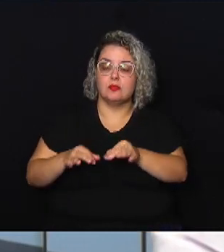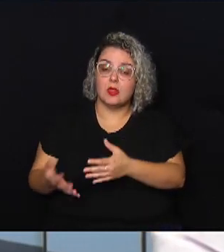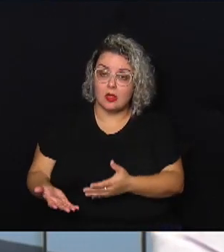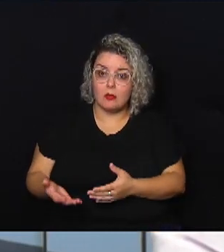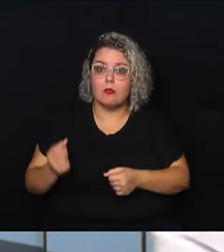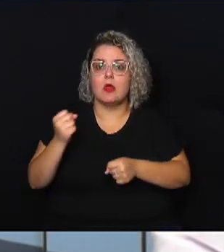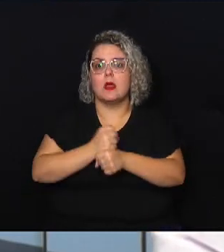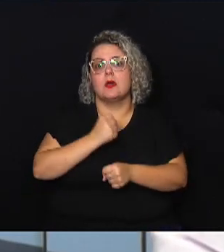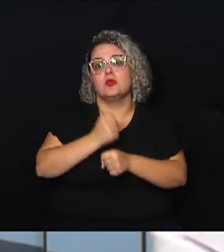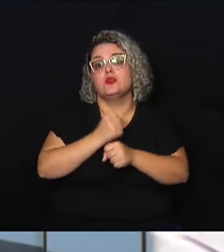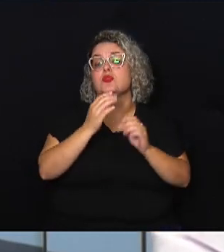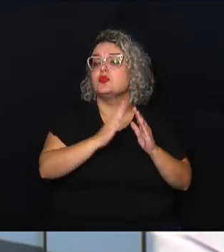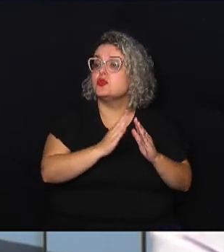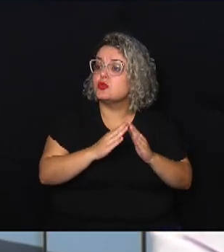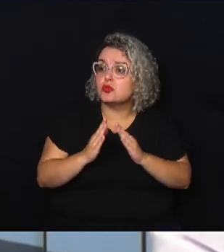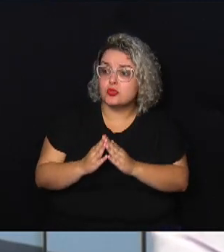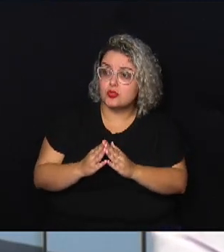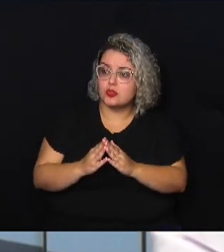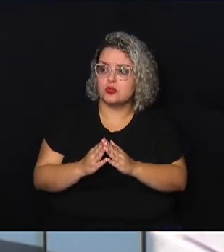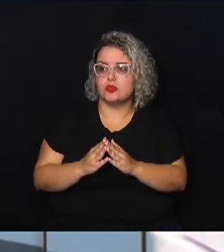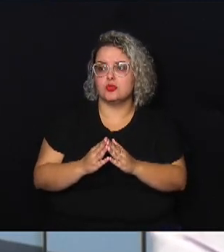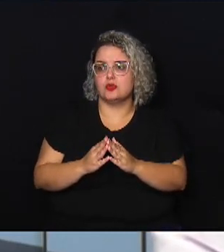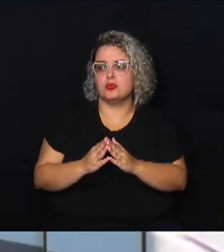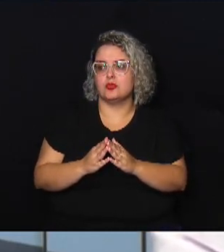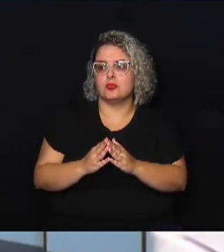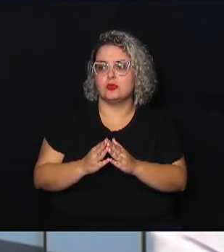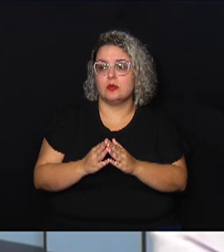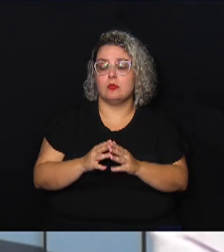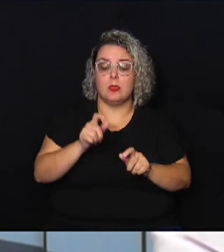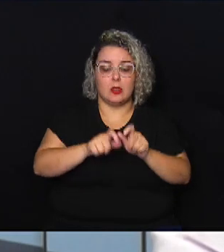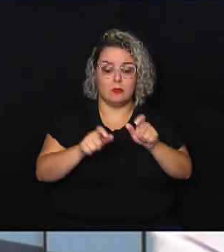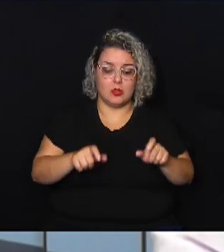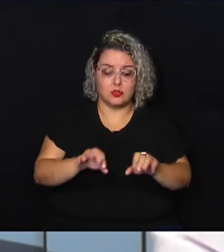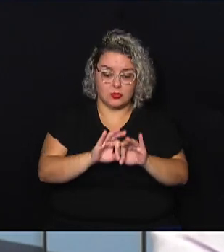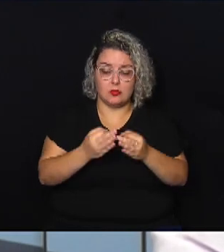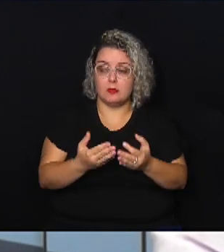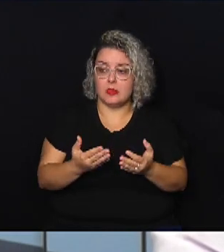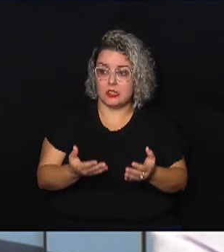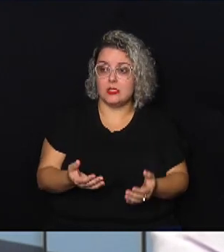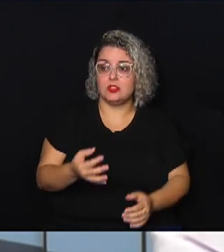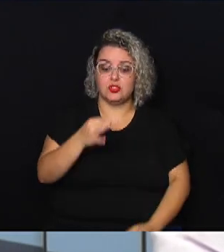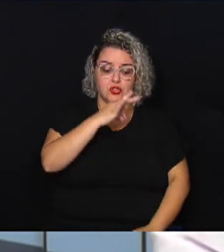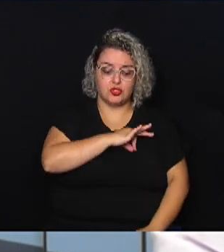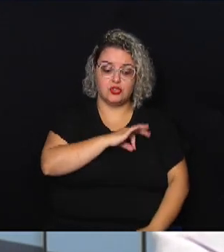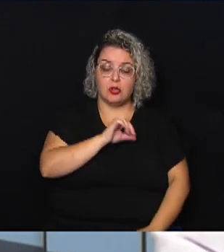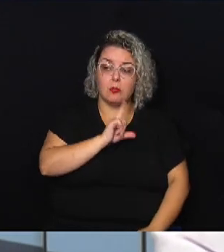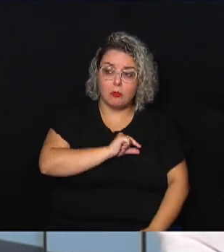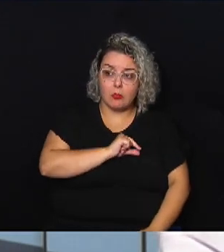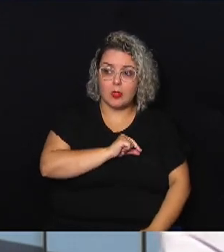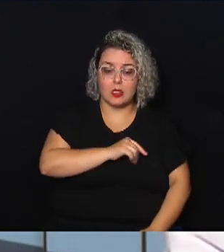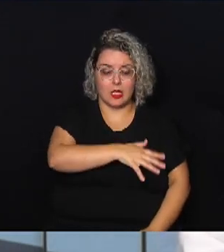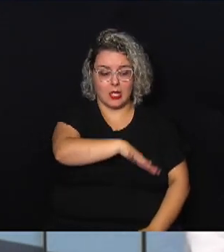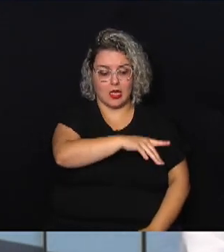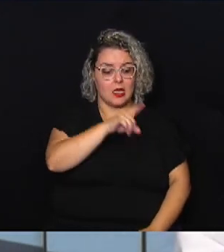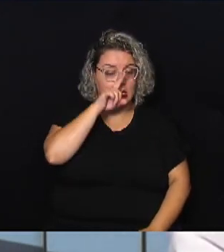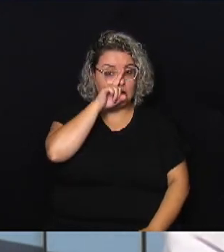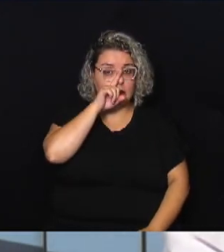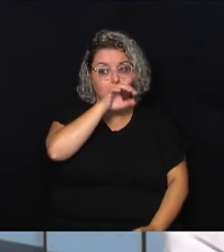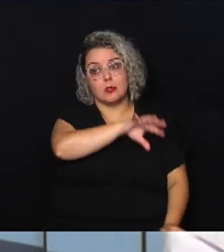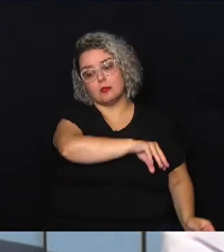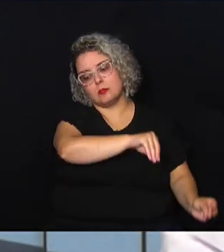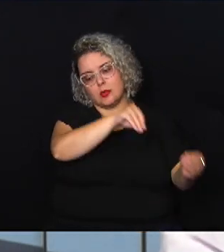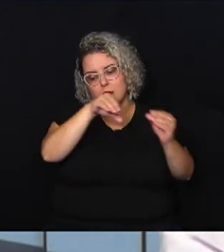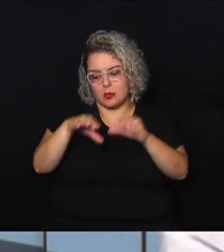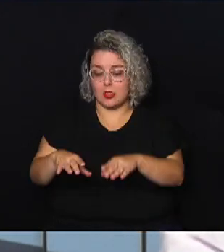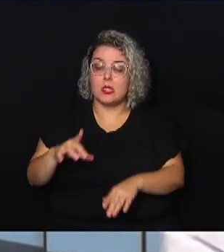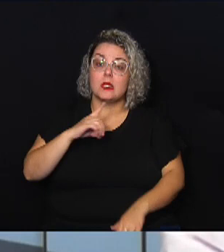construção de casas de baixa para pessoas de baixa renda para tirar das zonas de risco e para dar chance de ela ter